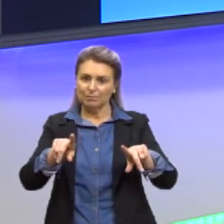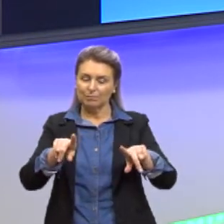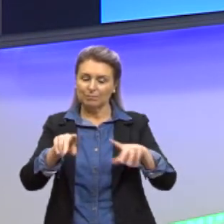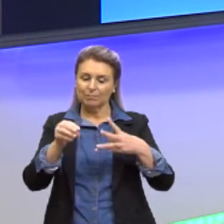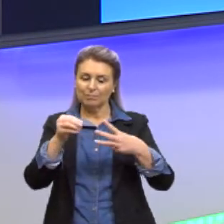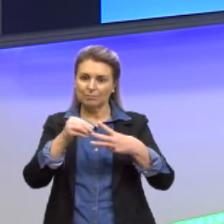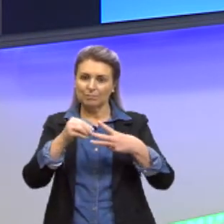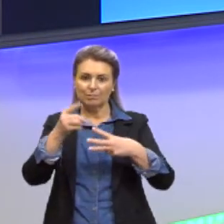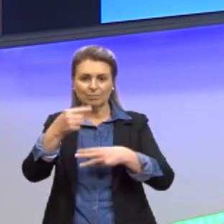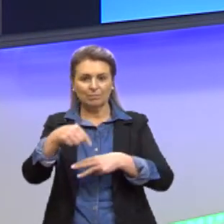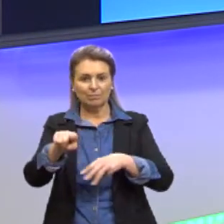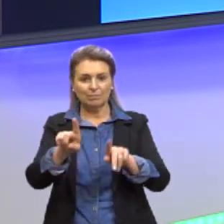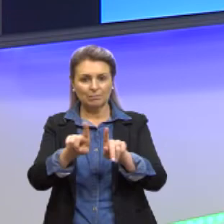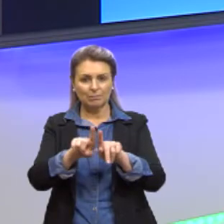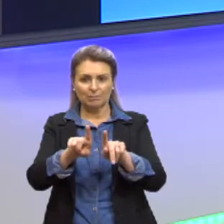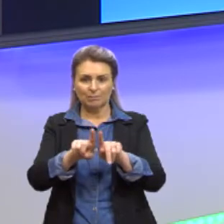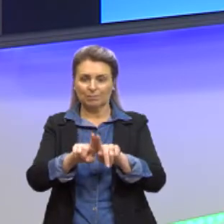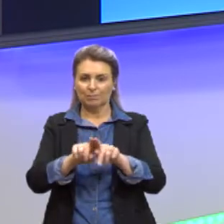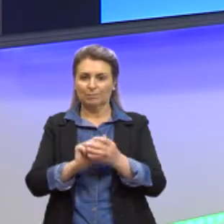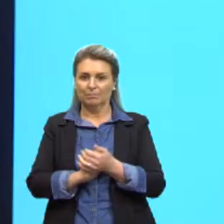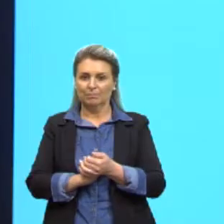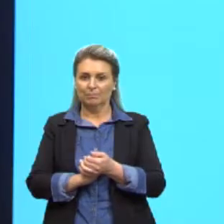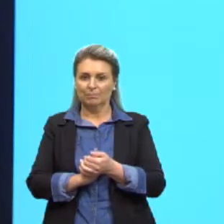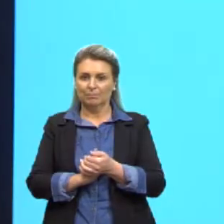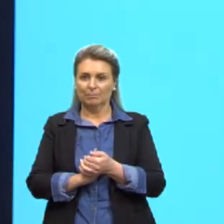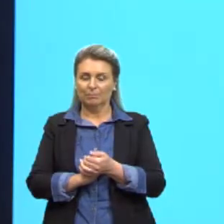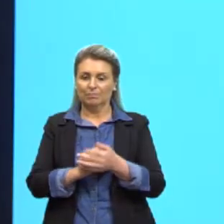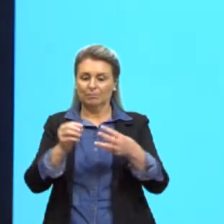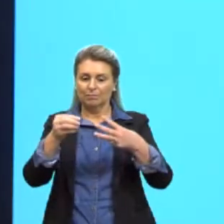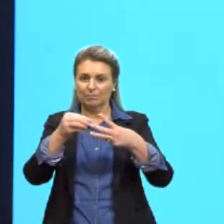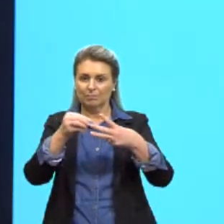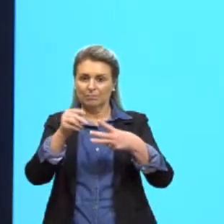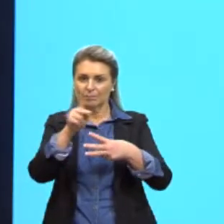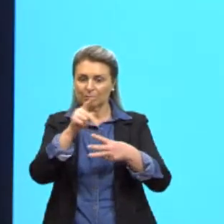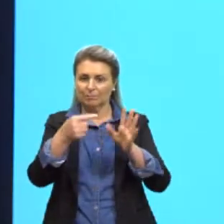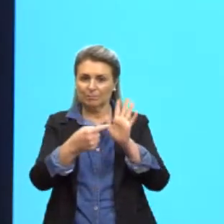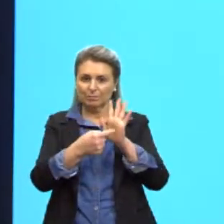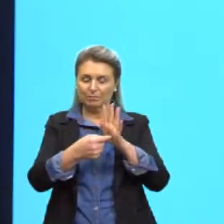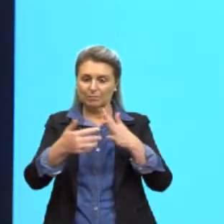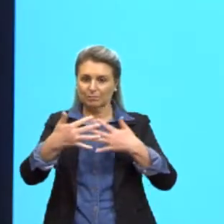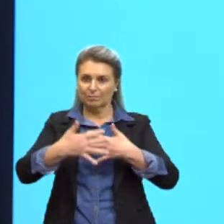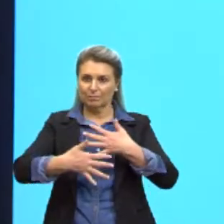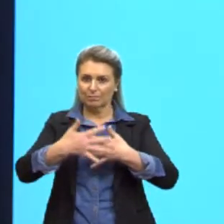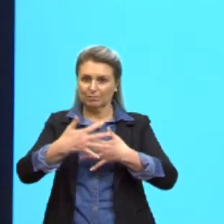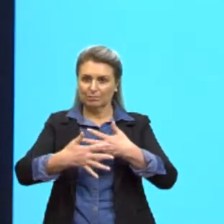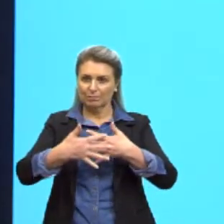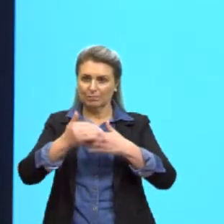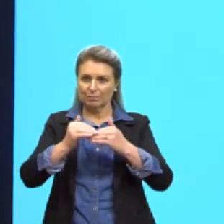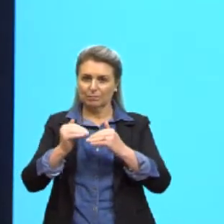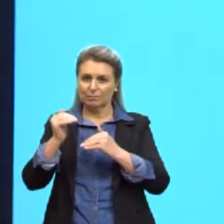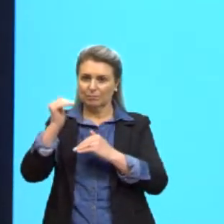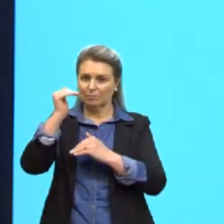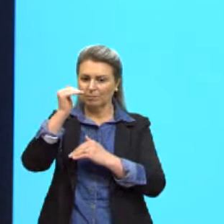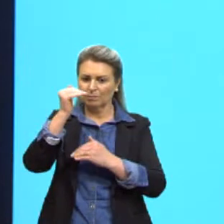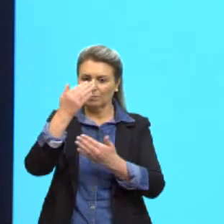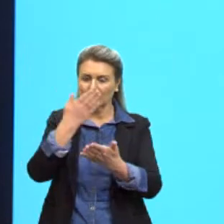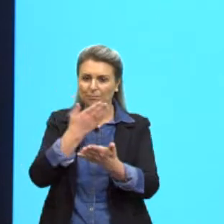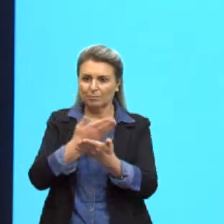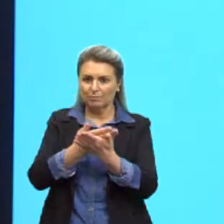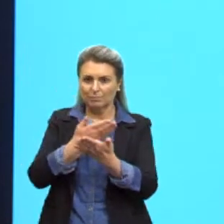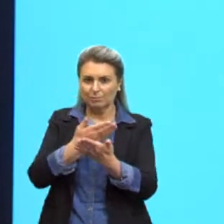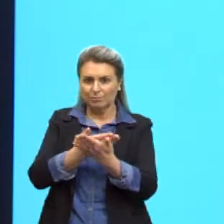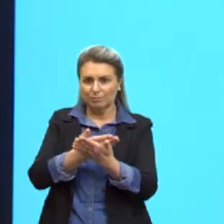tipos de célula. Com essas células aqui, né? De um tecido adulto, tem muitos estudos, então,